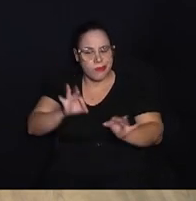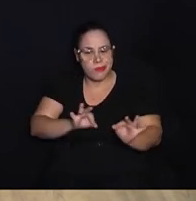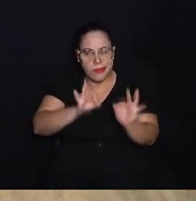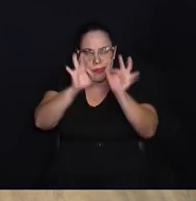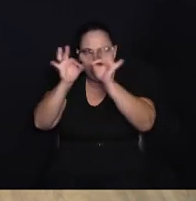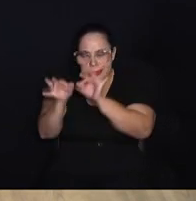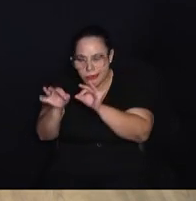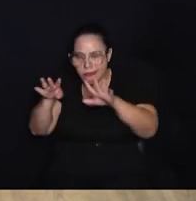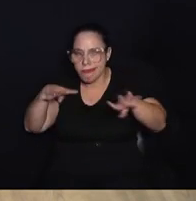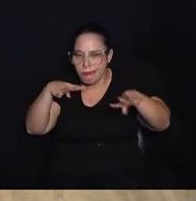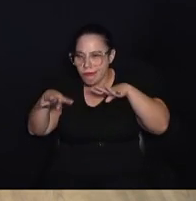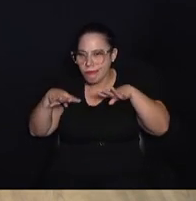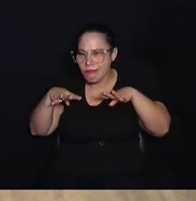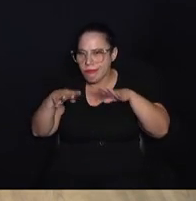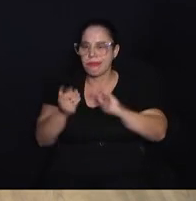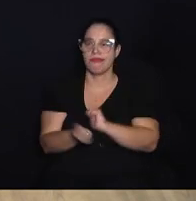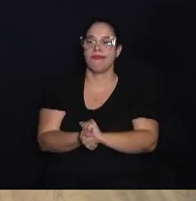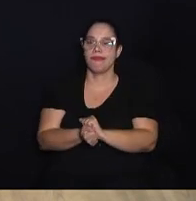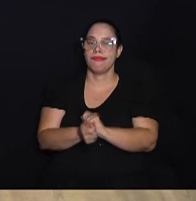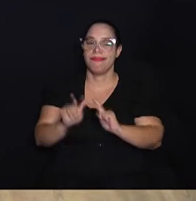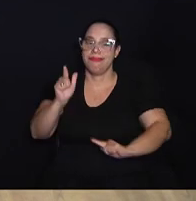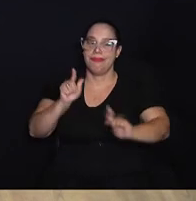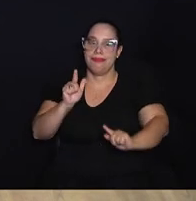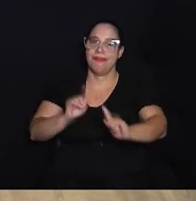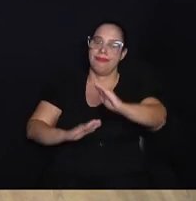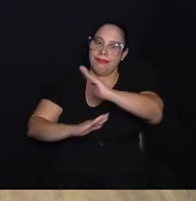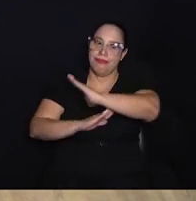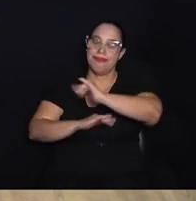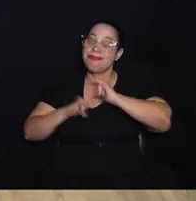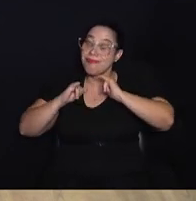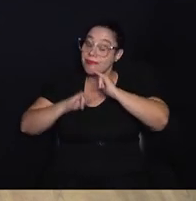aqui no Câmara Notícia,